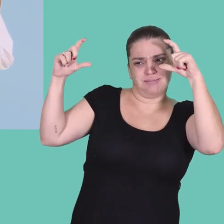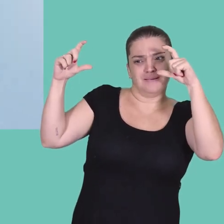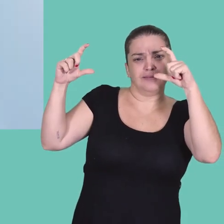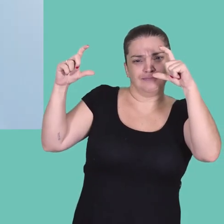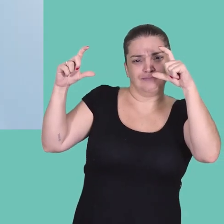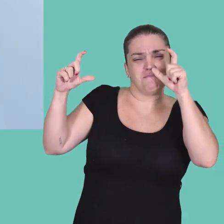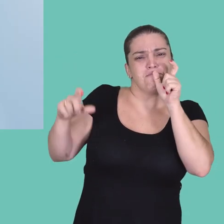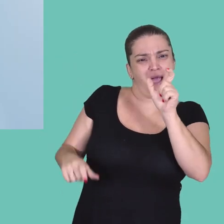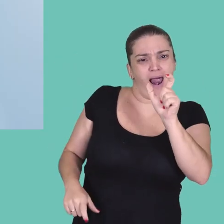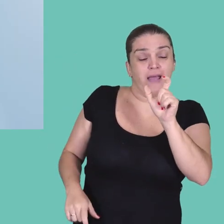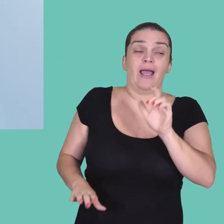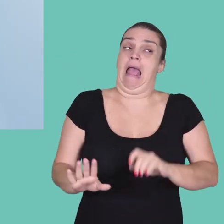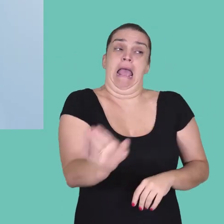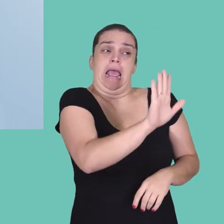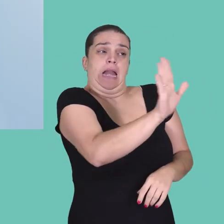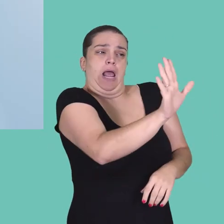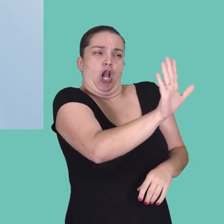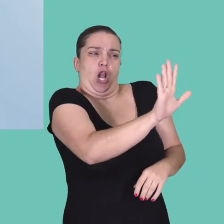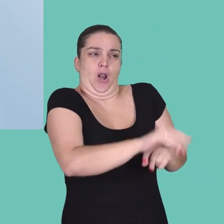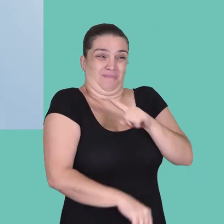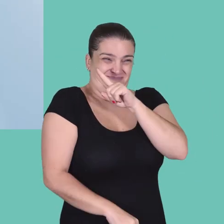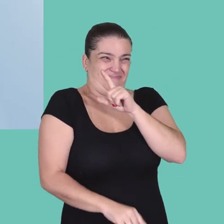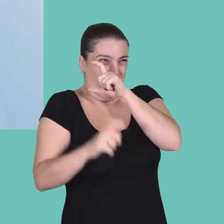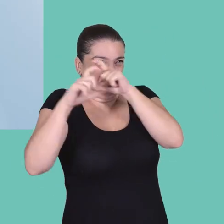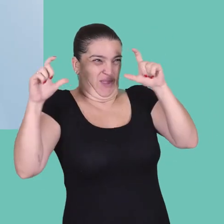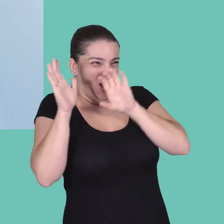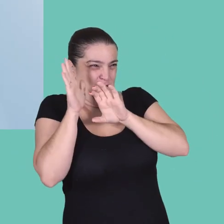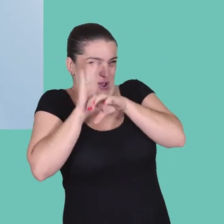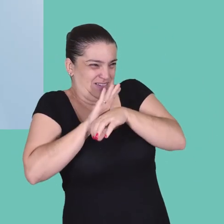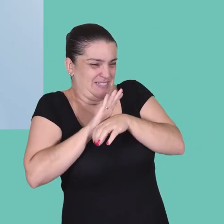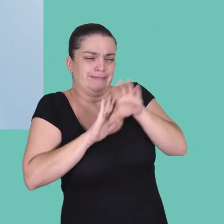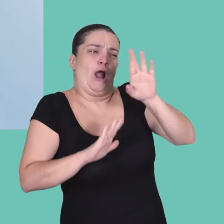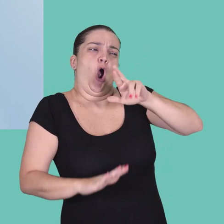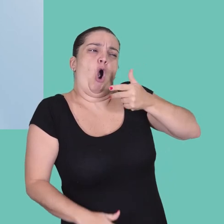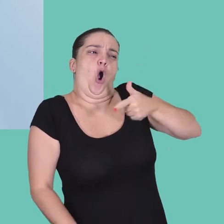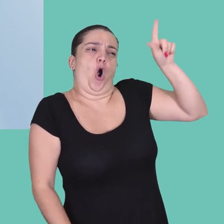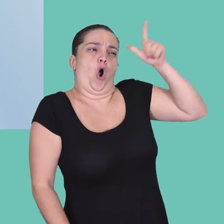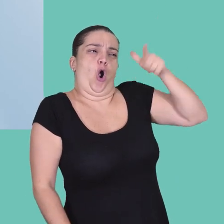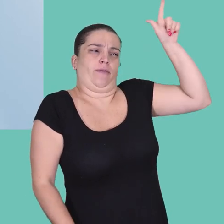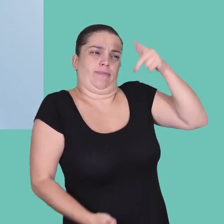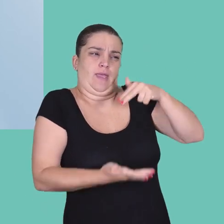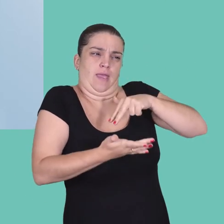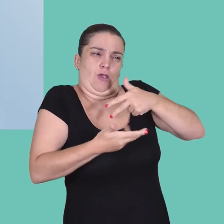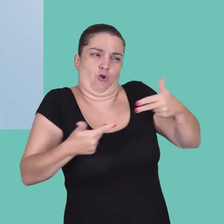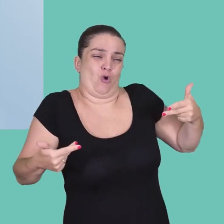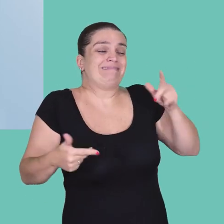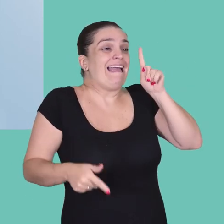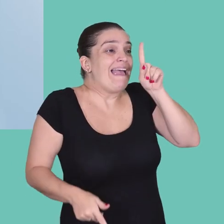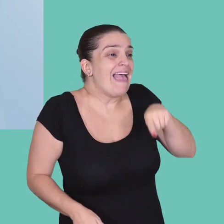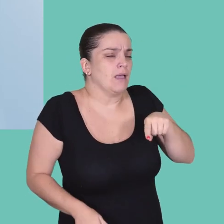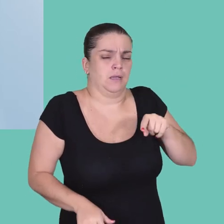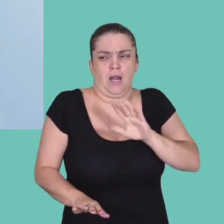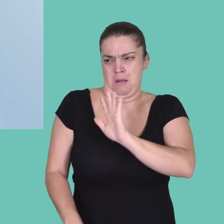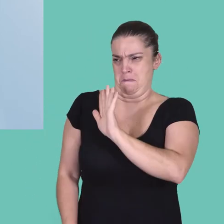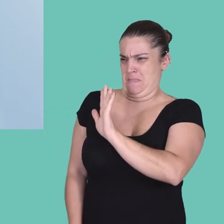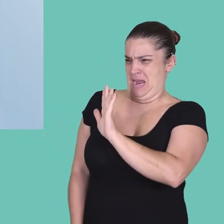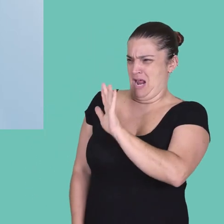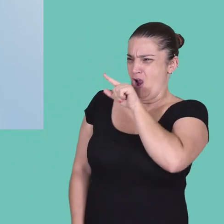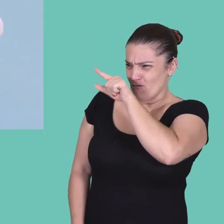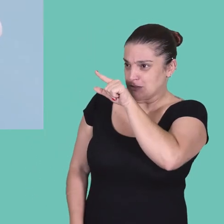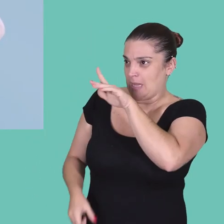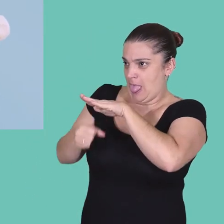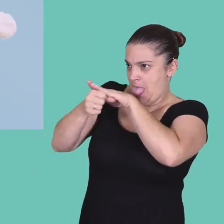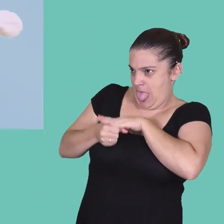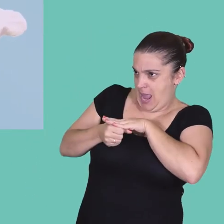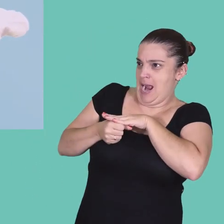explaining. Não, não. Man explaining é outra coisa. Man explaining é quando